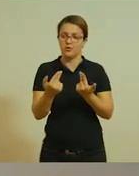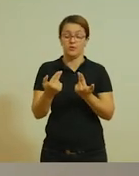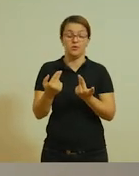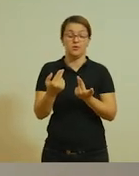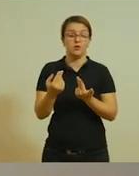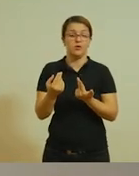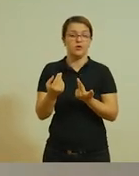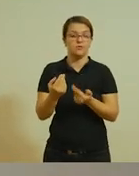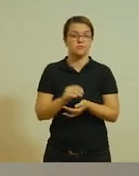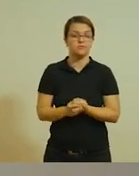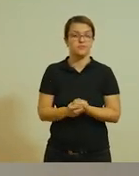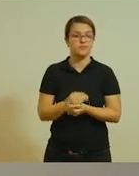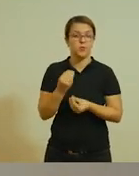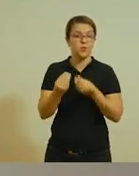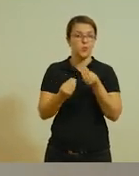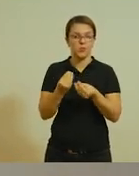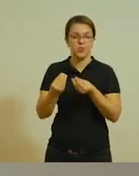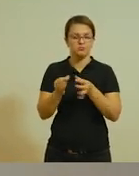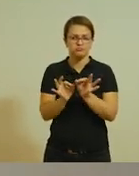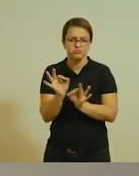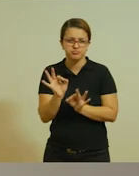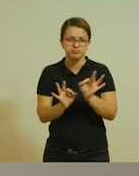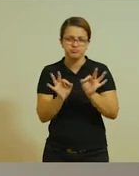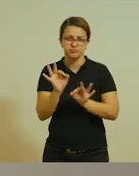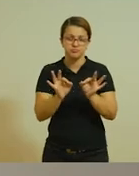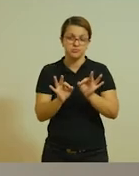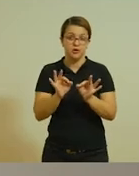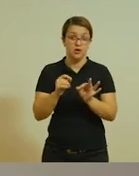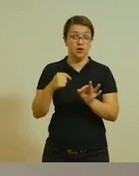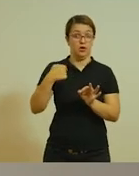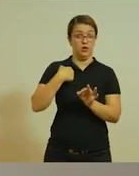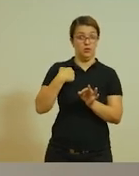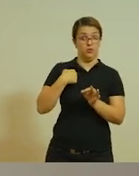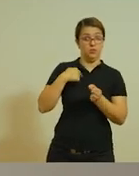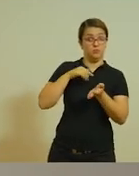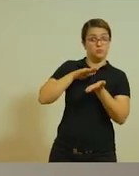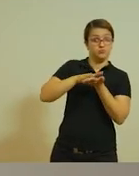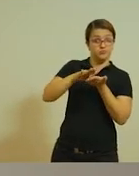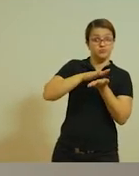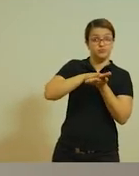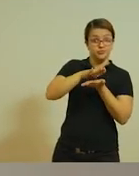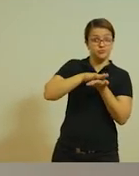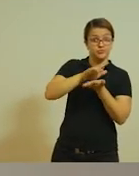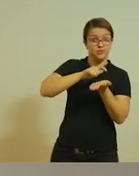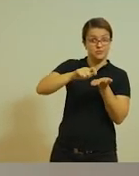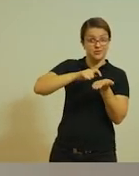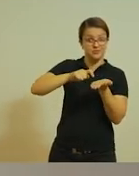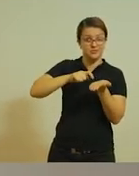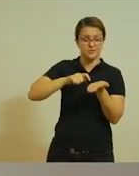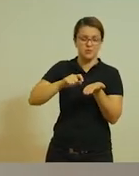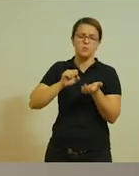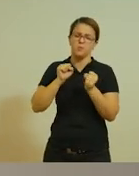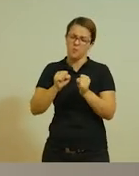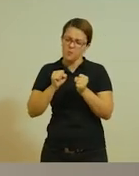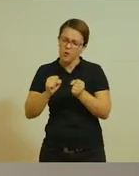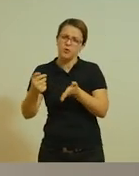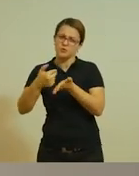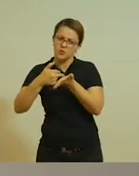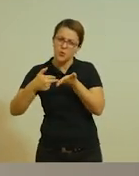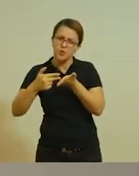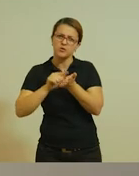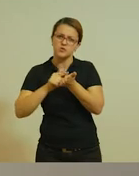Para fazer o Memory Game, o que eu fiz? Aqui eu imprimi, mas você pode desenhar, você pode recortar de revistas,